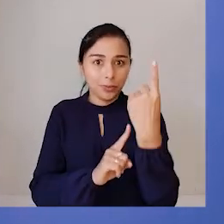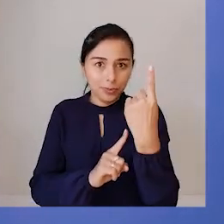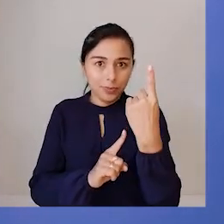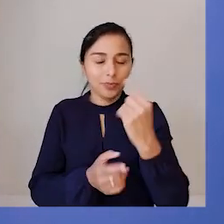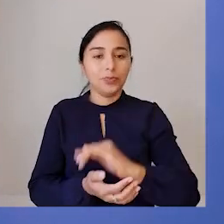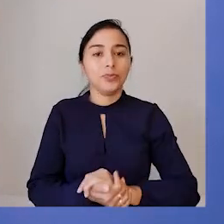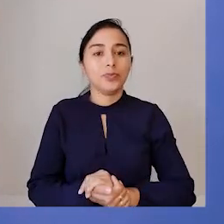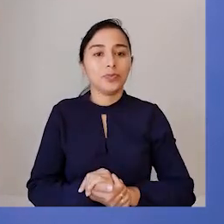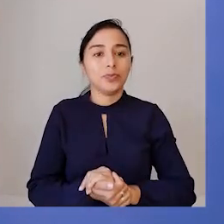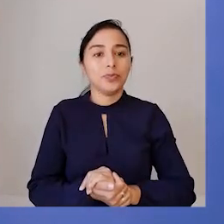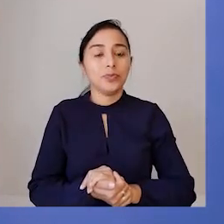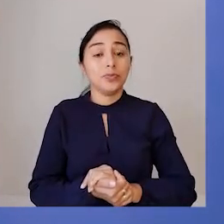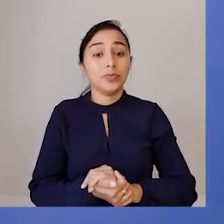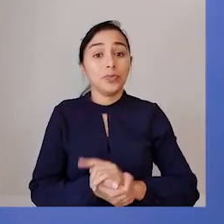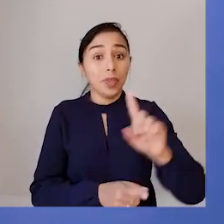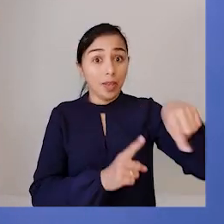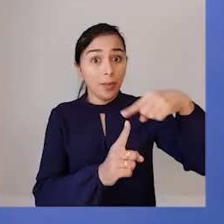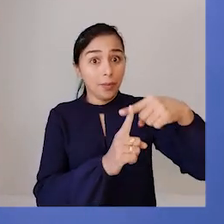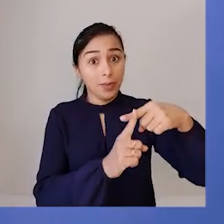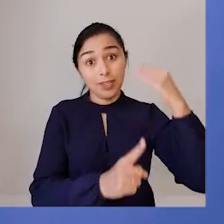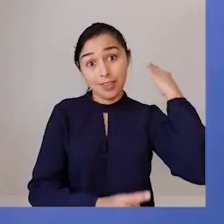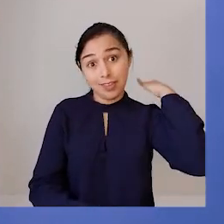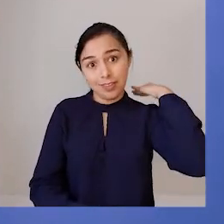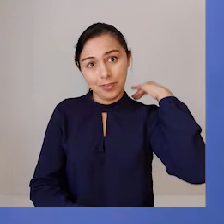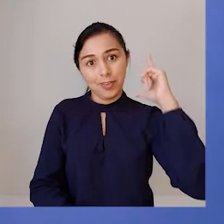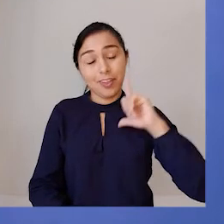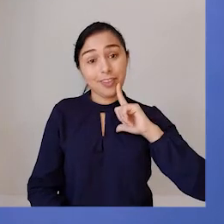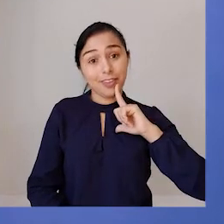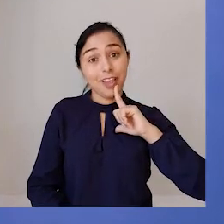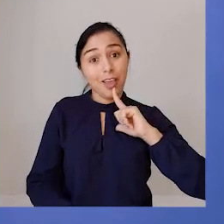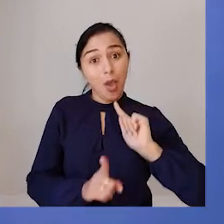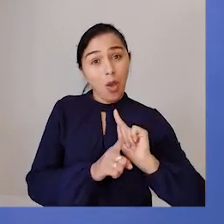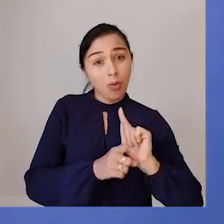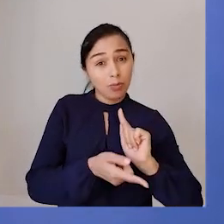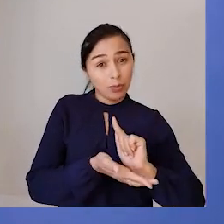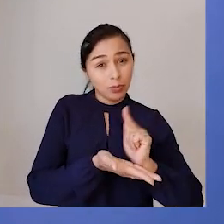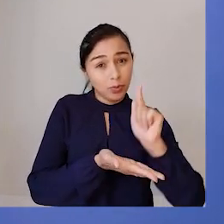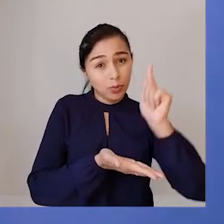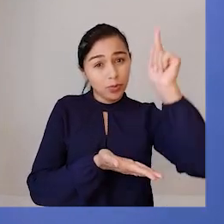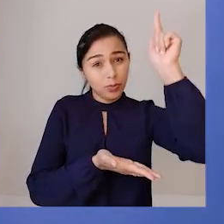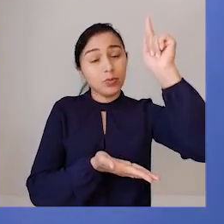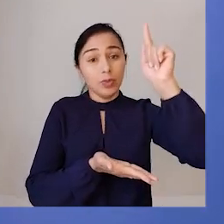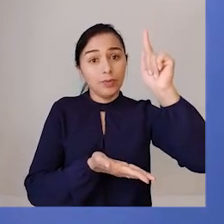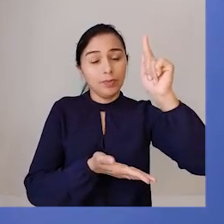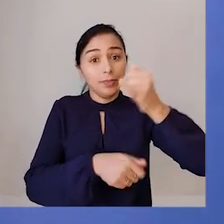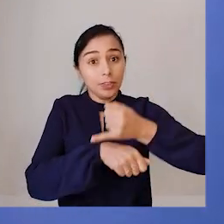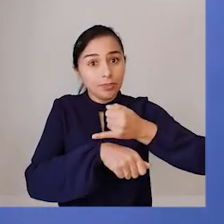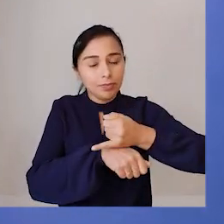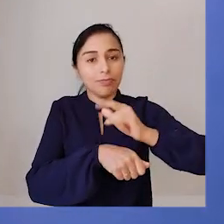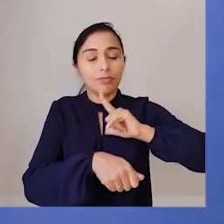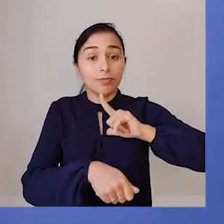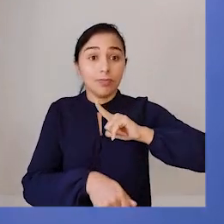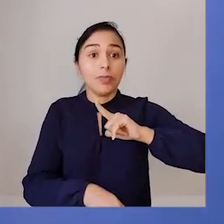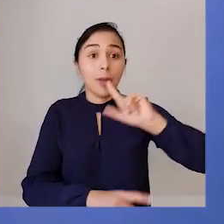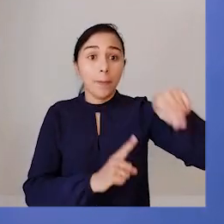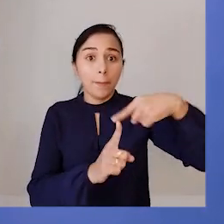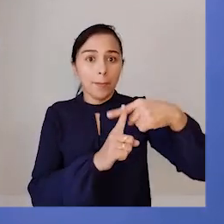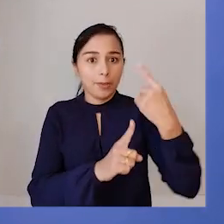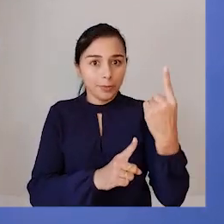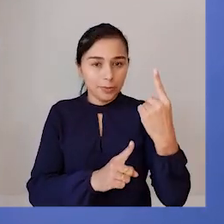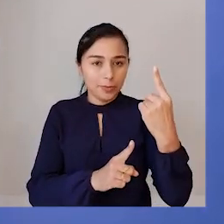tatuagem. Nas costas, ele tem um foguete de aço. Então, um foguete de aço,